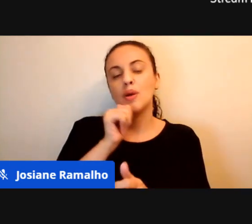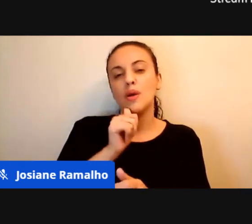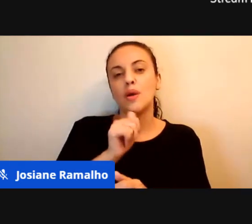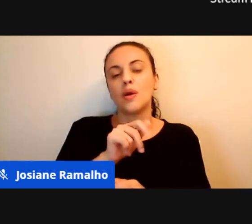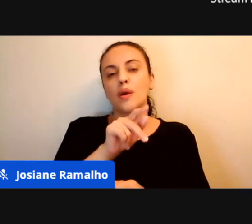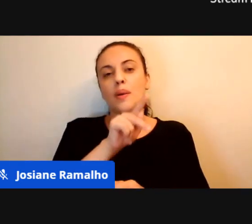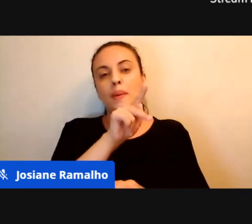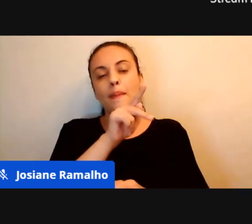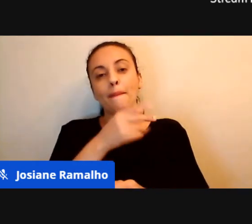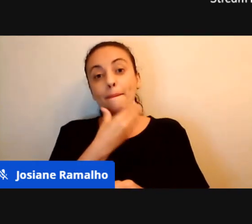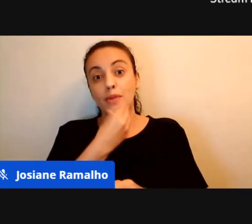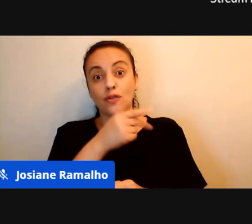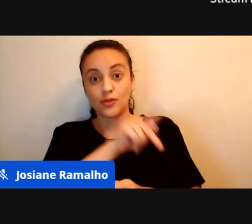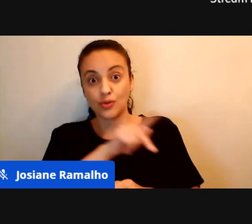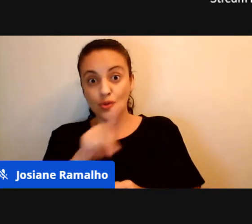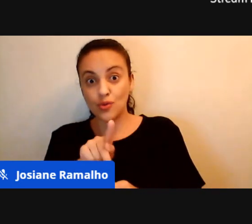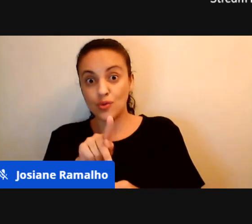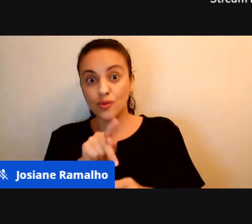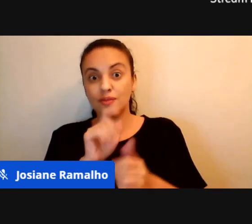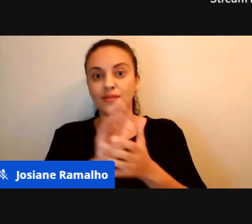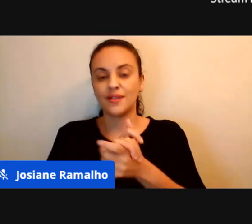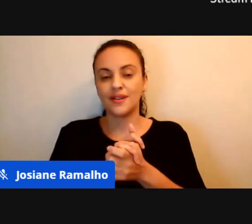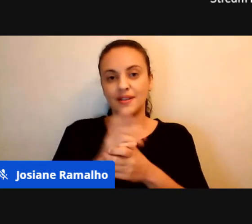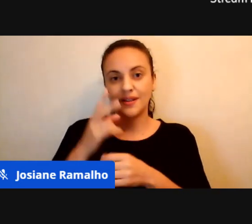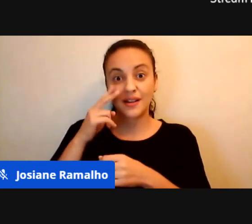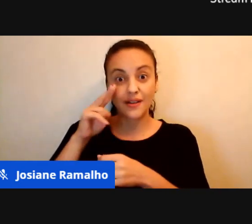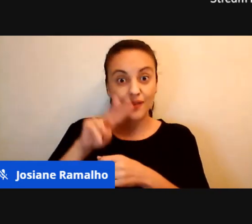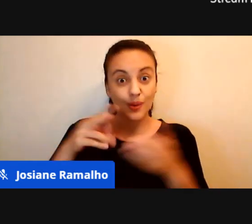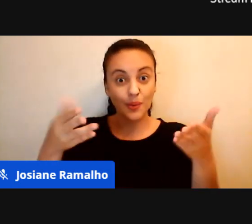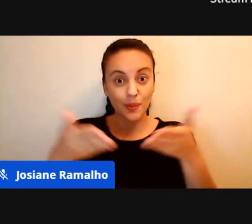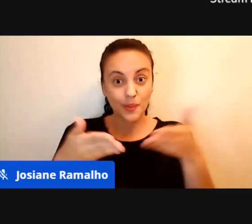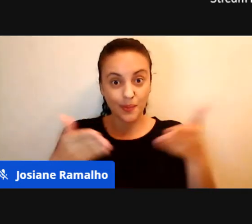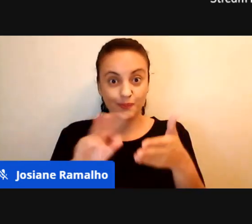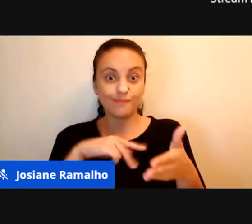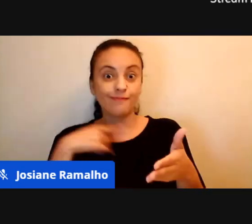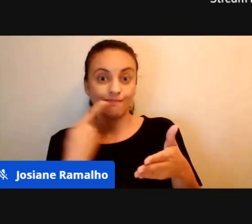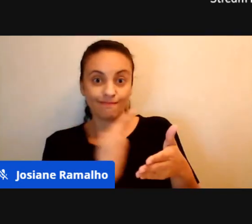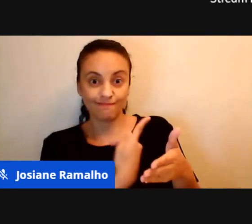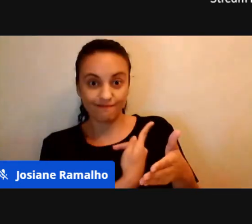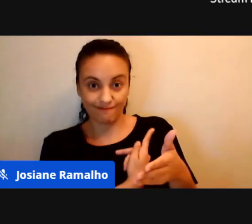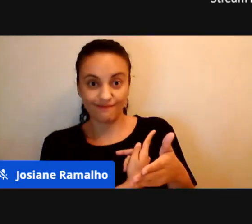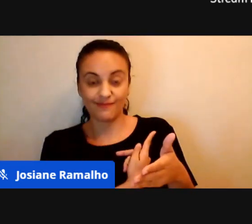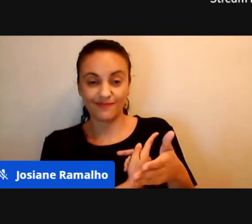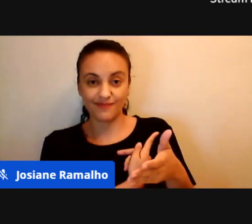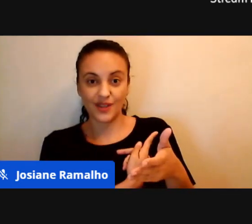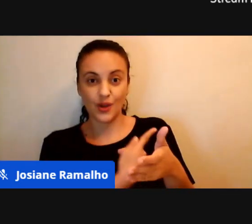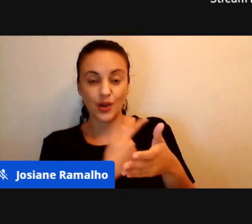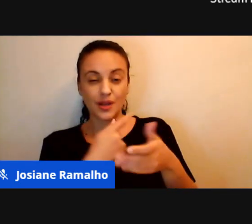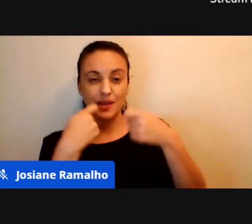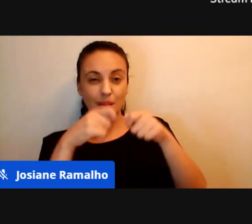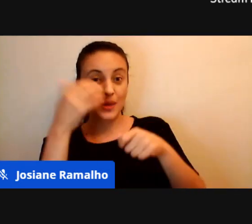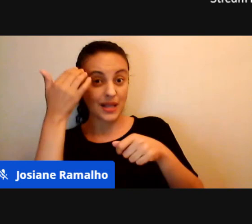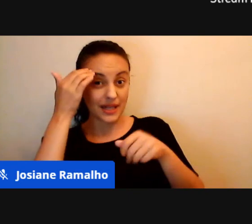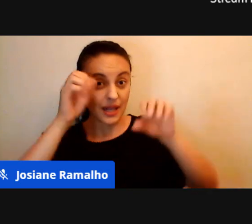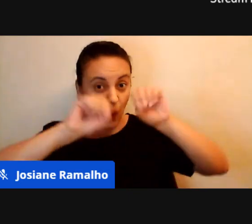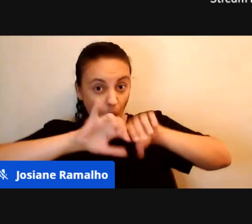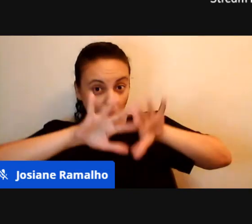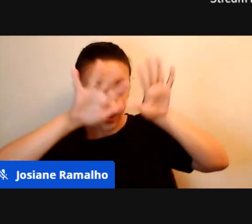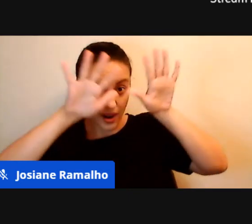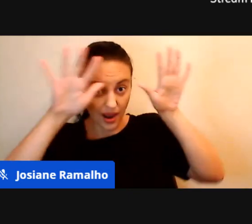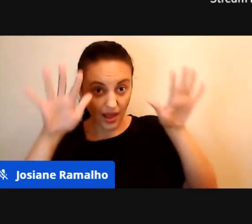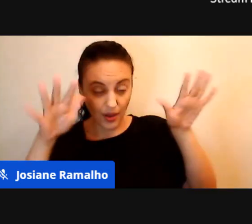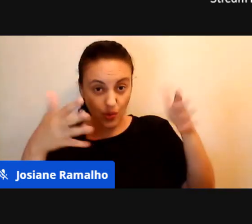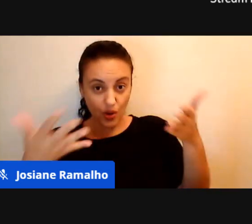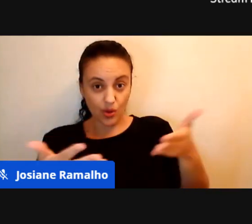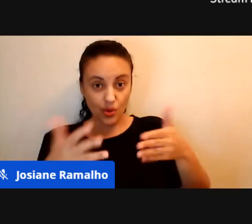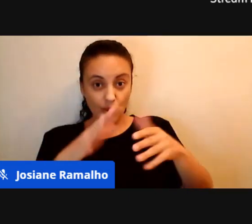agora, é, que nós, é, temos que, que ter claro, nesse momento da,